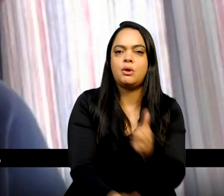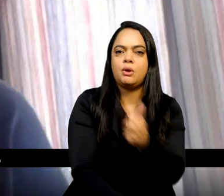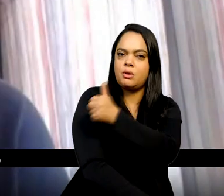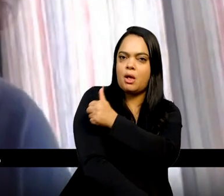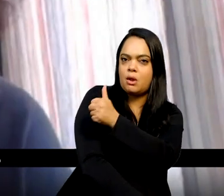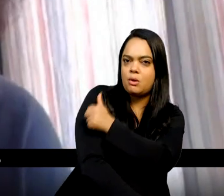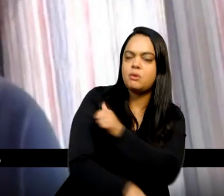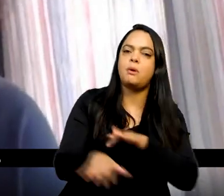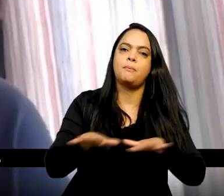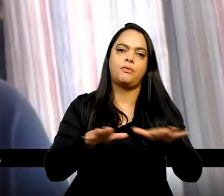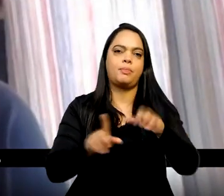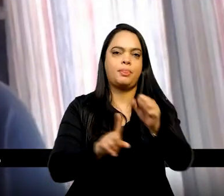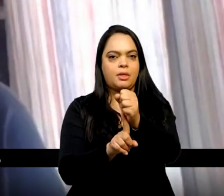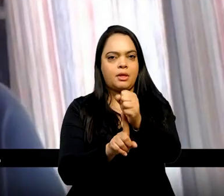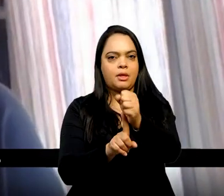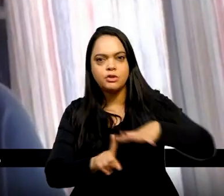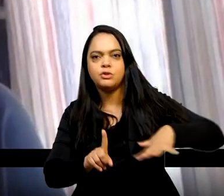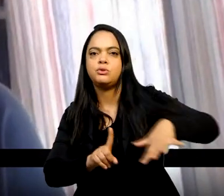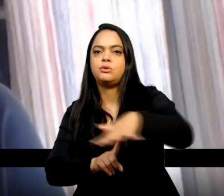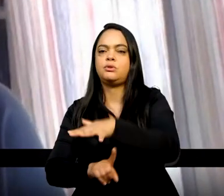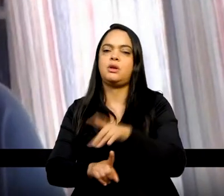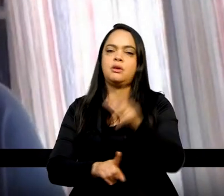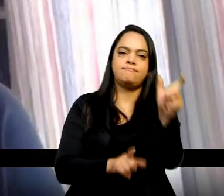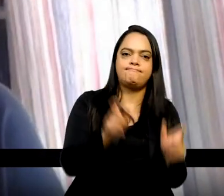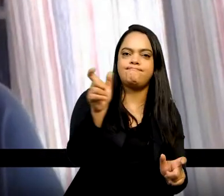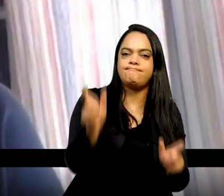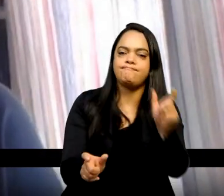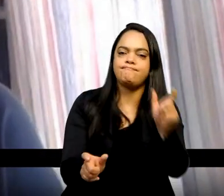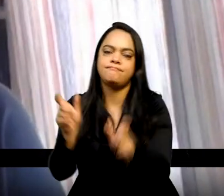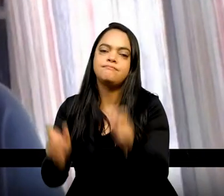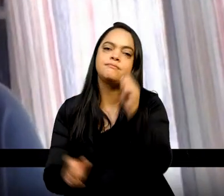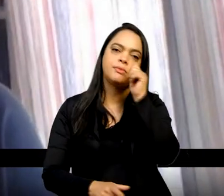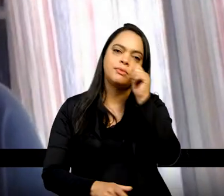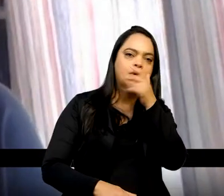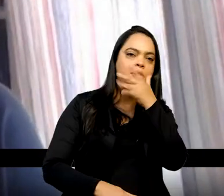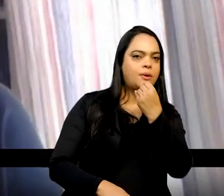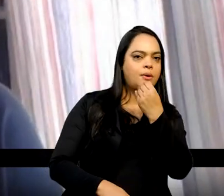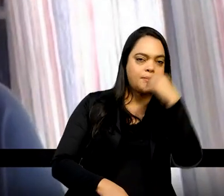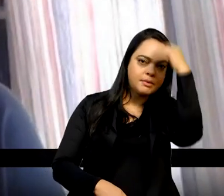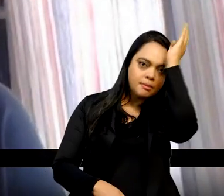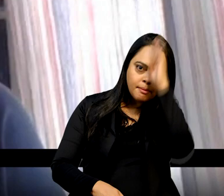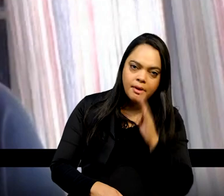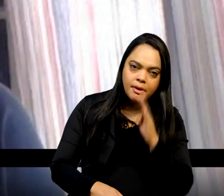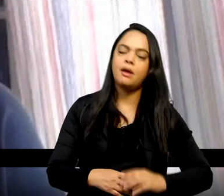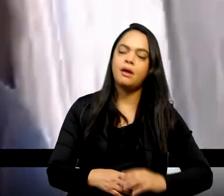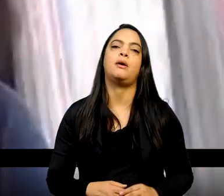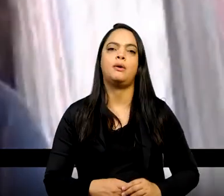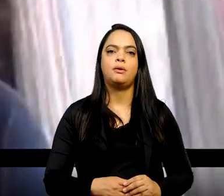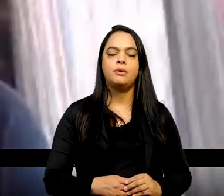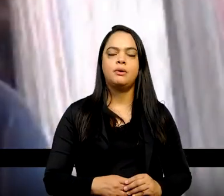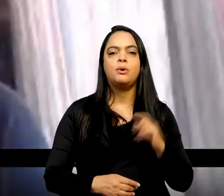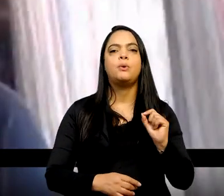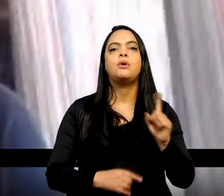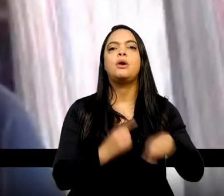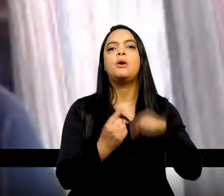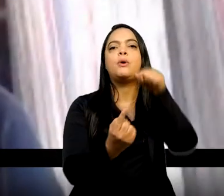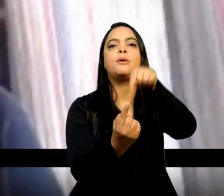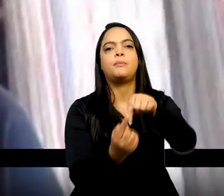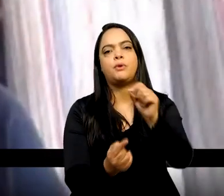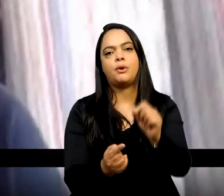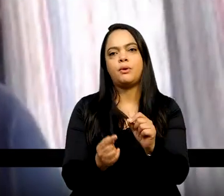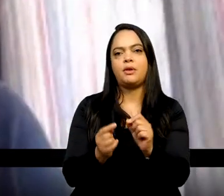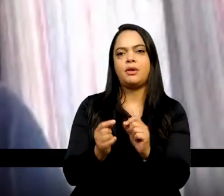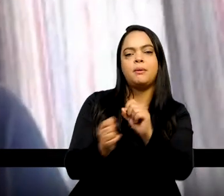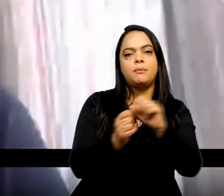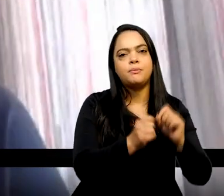movimentos sociais, cidadãs, cidadãos brasileiros. Que visa produzir, editar, fazer